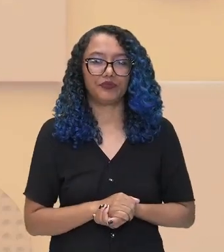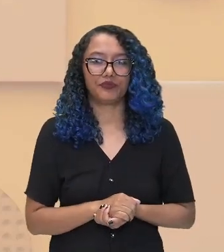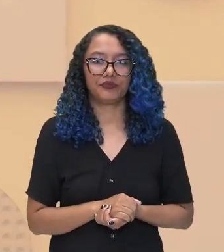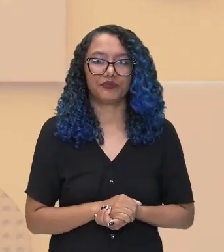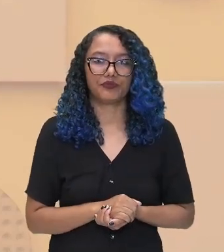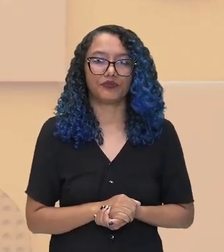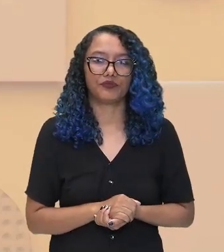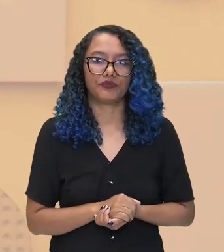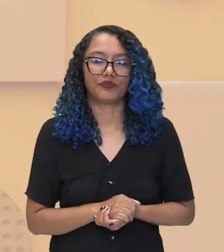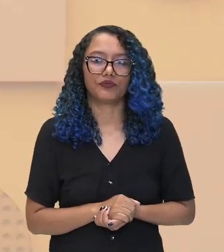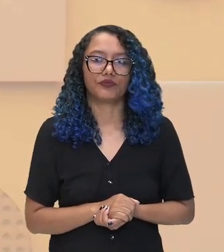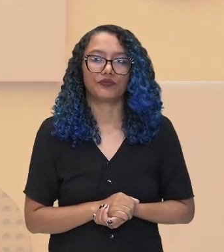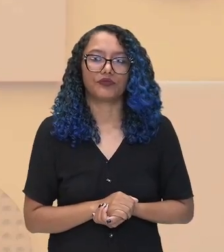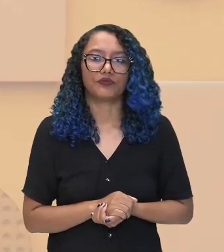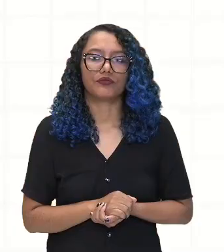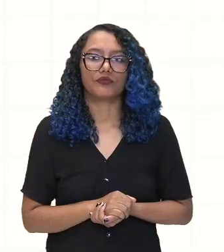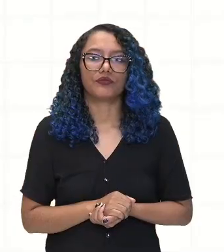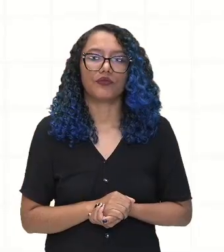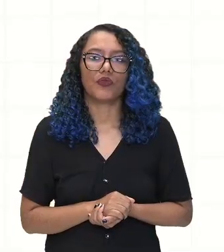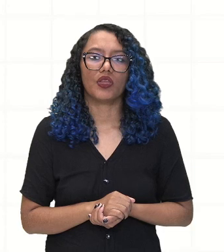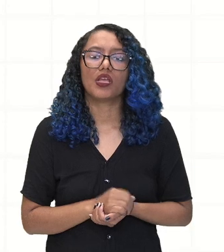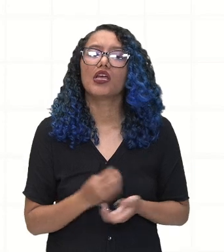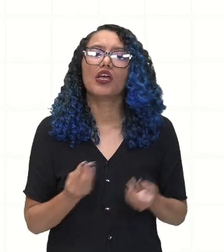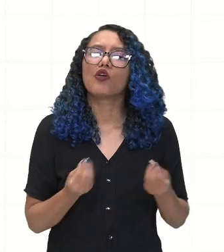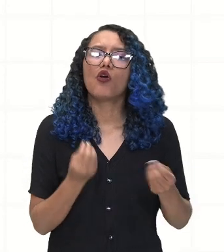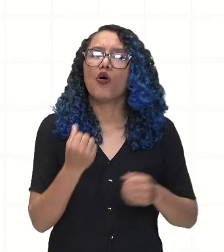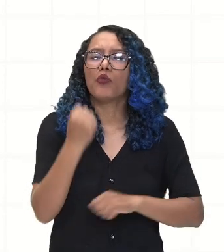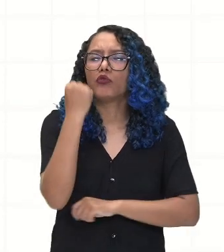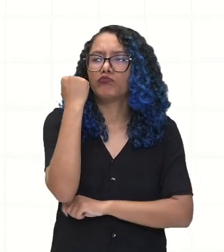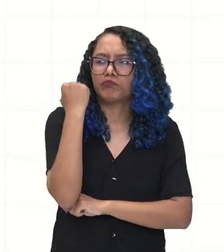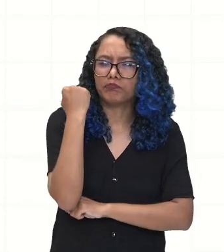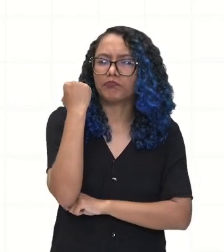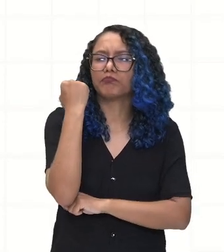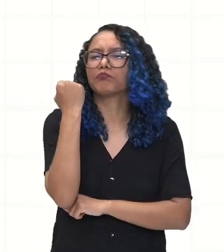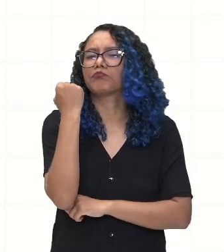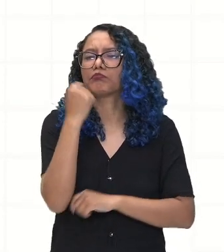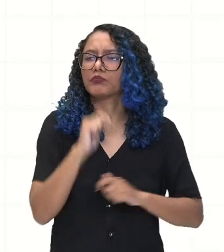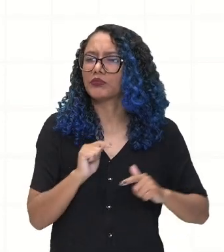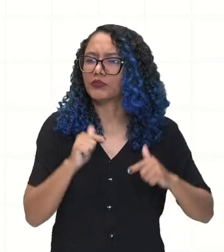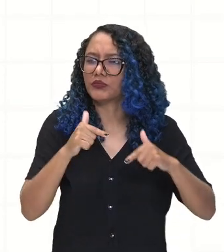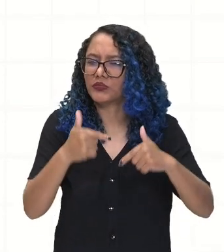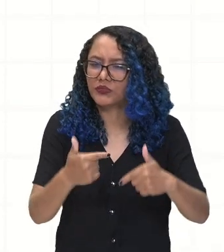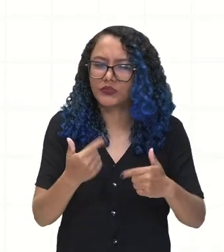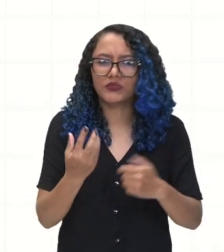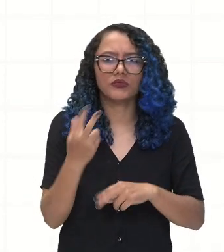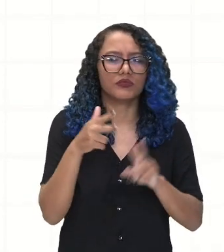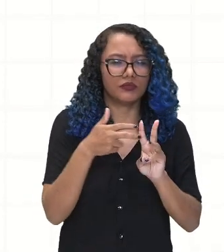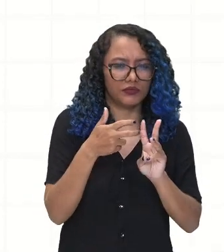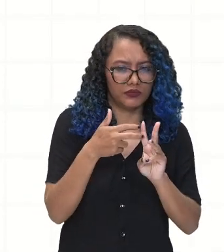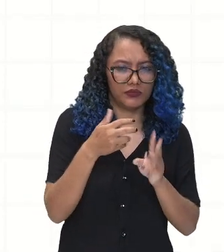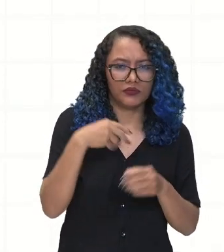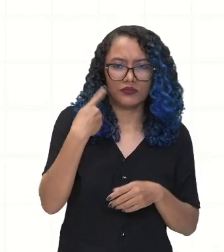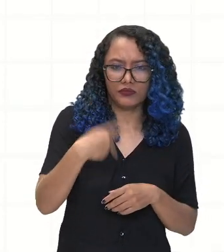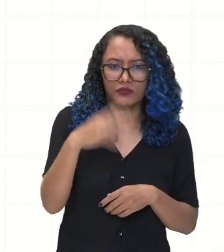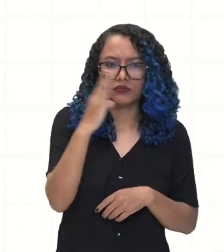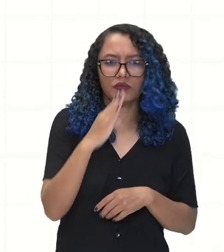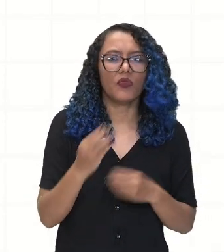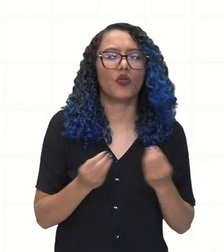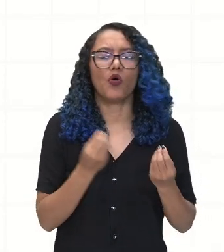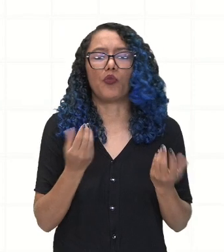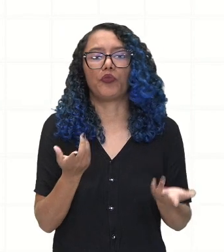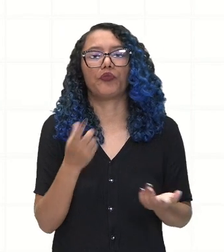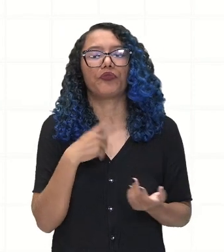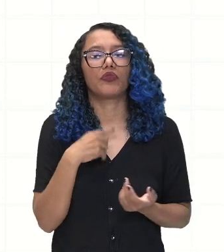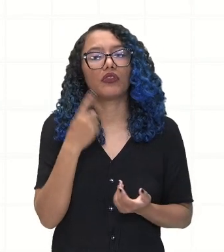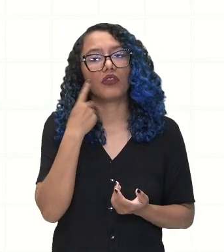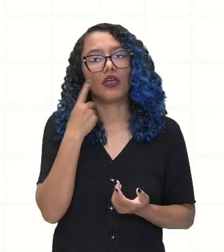Como é que vai se dar a essa resistência indígena no Brasil? Vamos observar a Guerra Guaranítica.